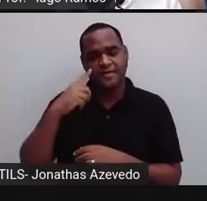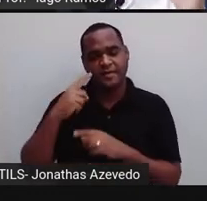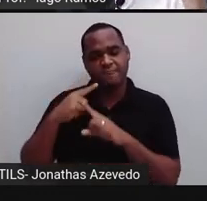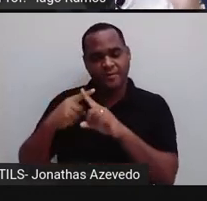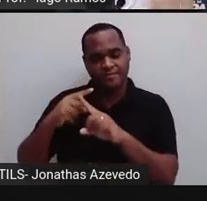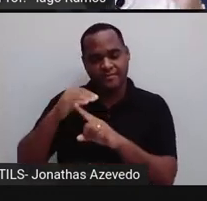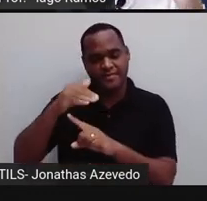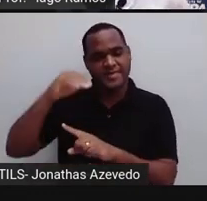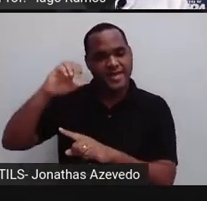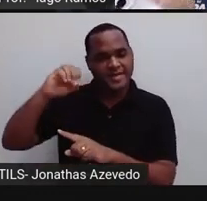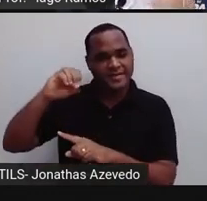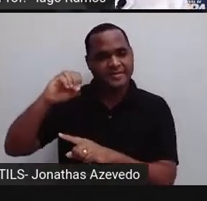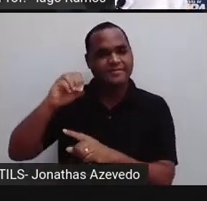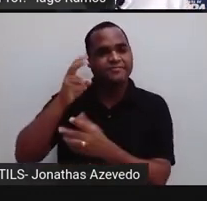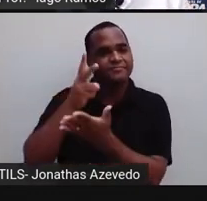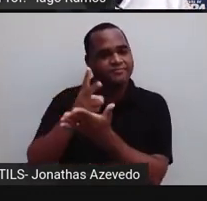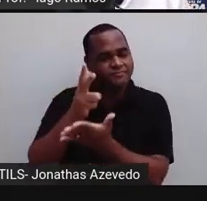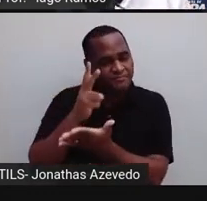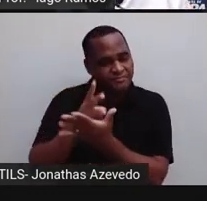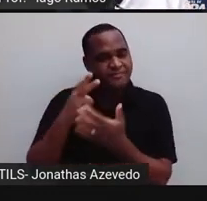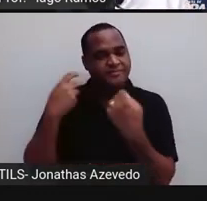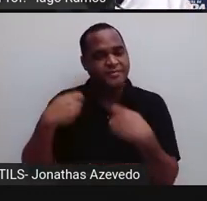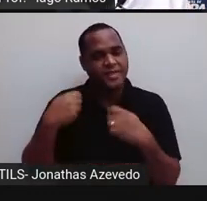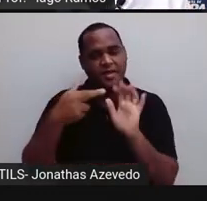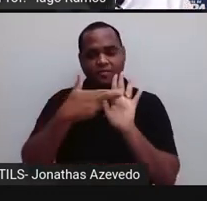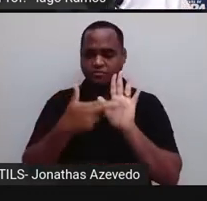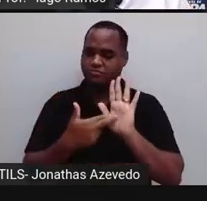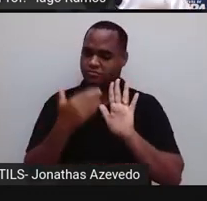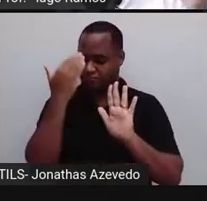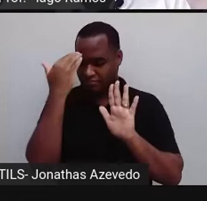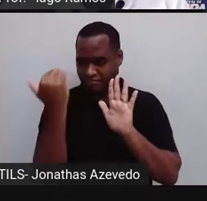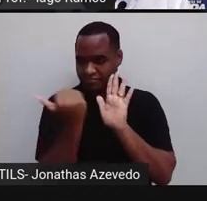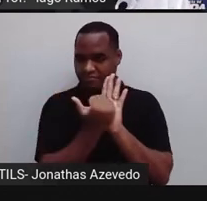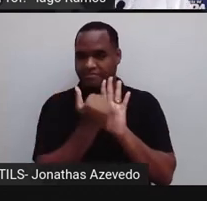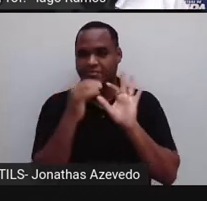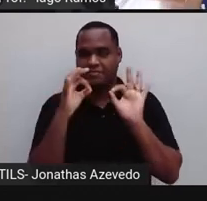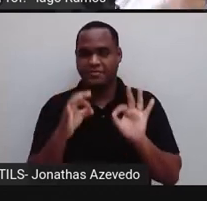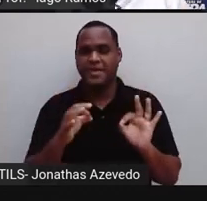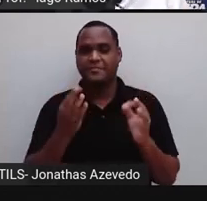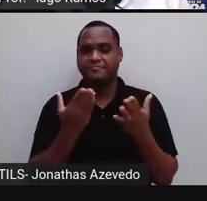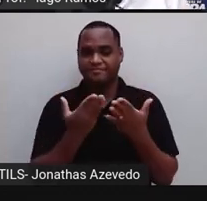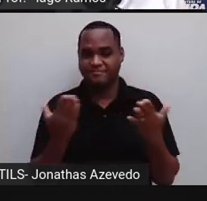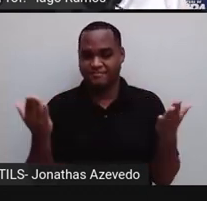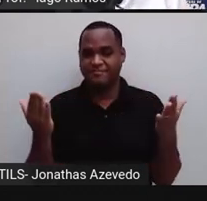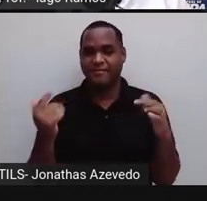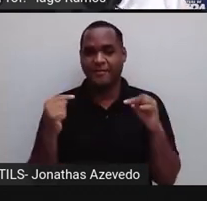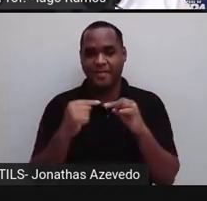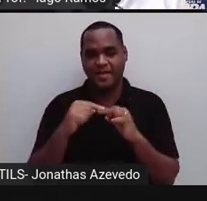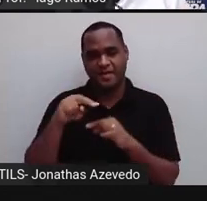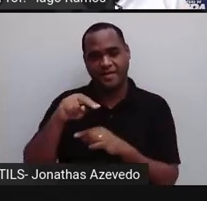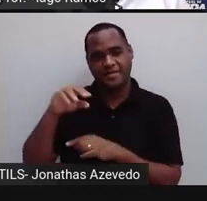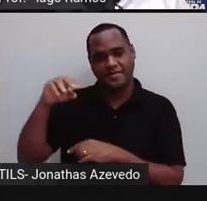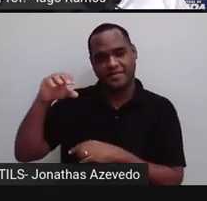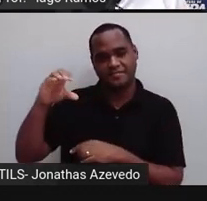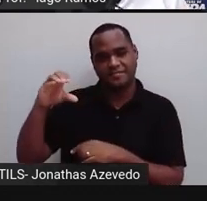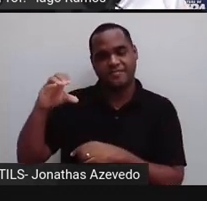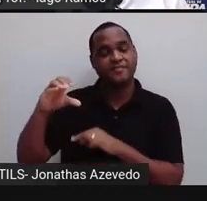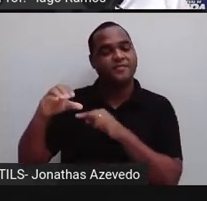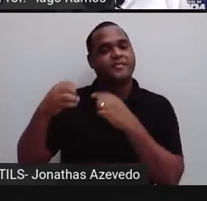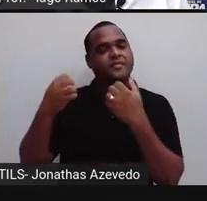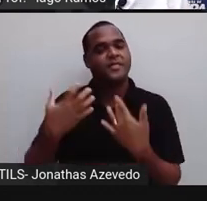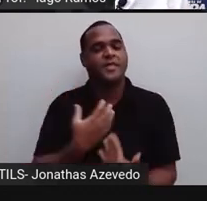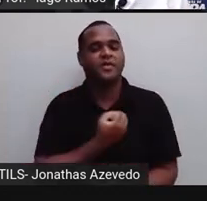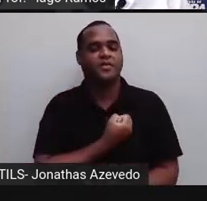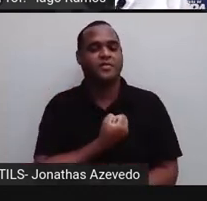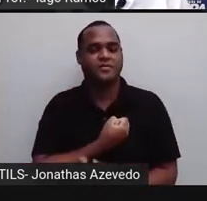esse número sempre tem que atender essa regra aqui, pela notação científica. É uma regra da notação científica. Esse número tem